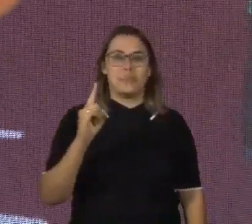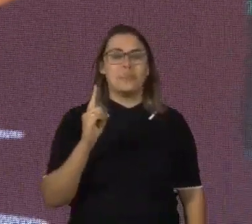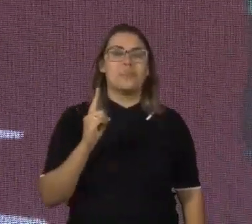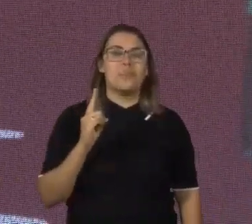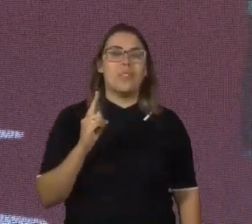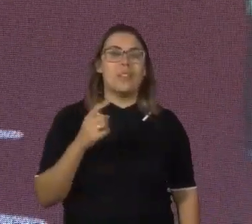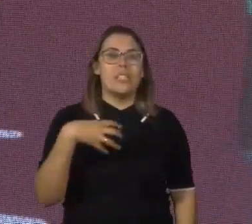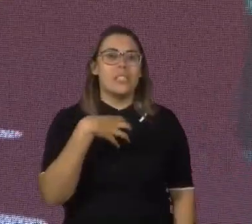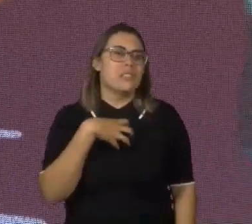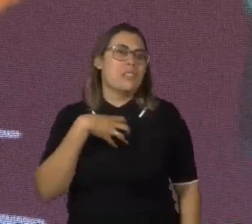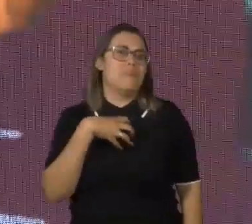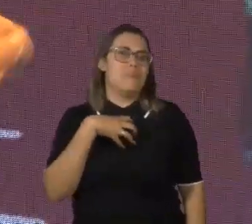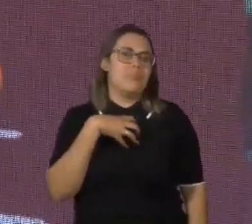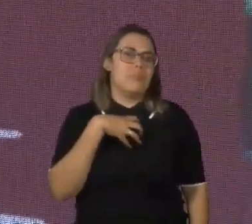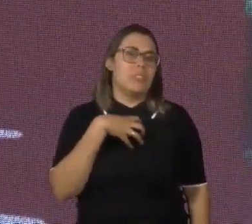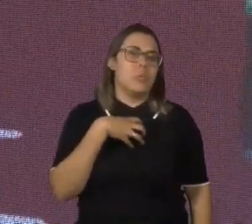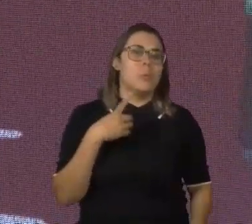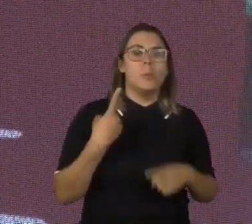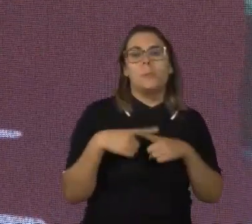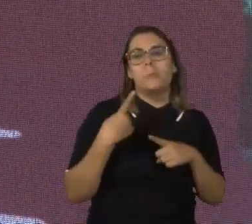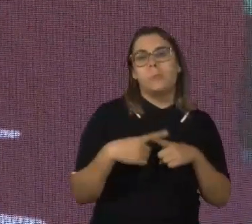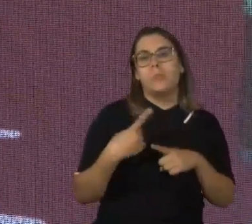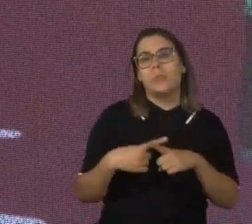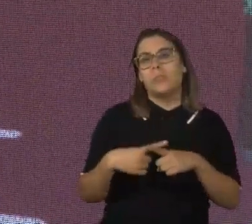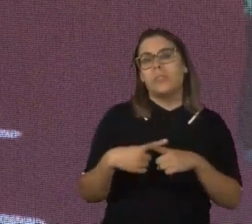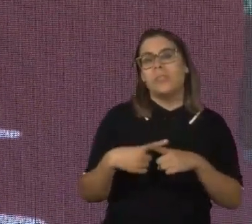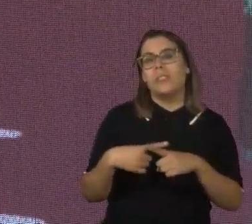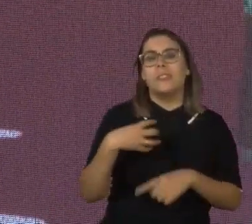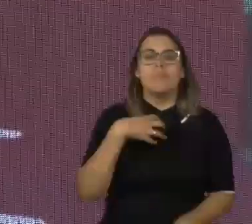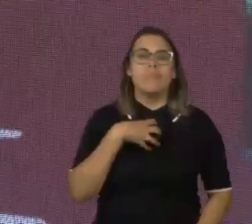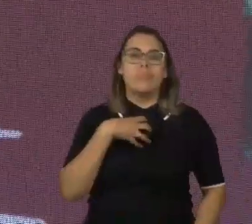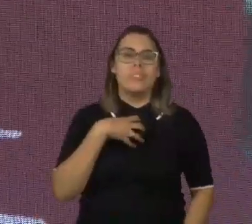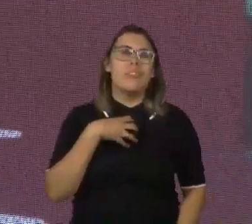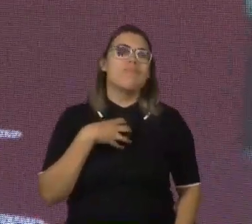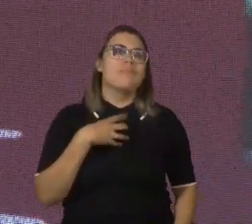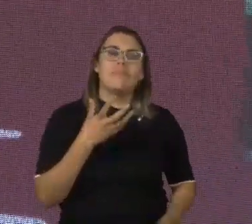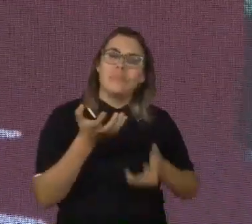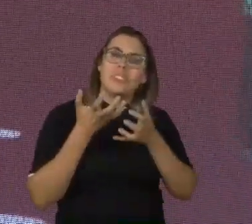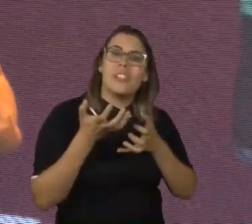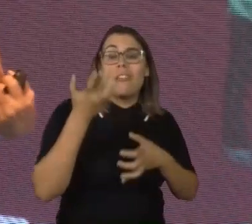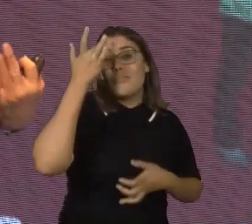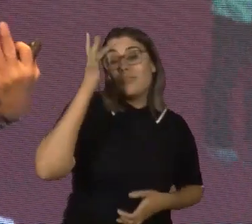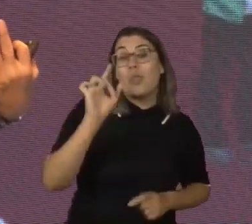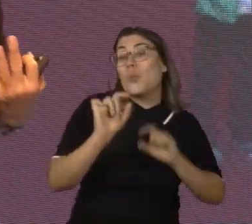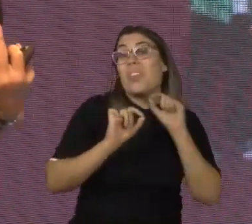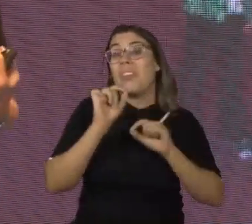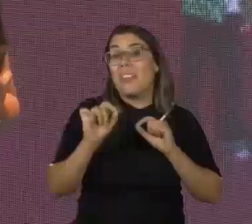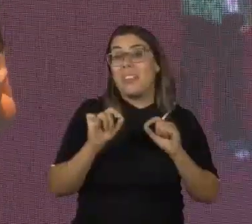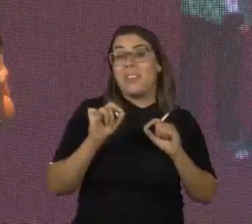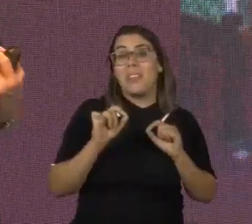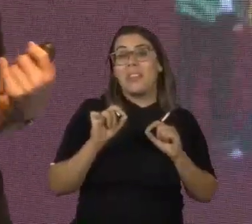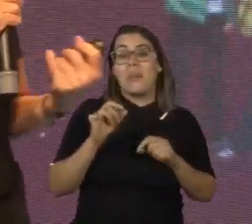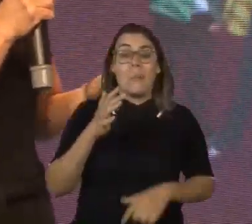gente muitas vezes dramatiza, porque assim, eu tenho uma sensação gostosa por aqui, eu não sei dizer o que é quando ele